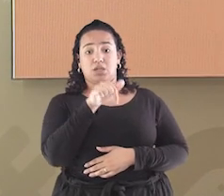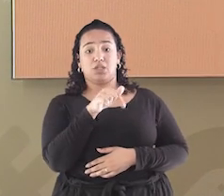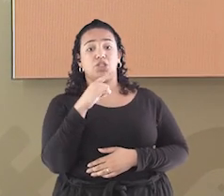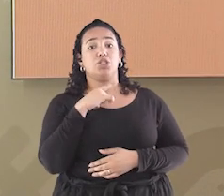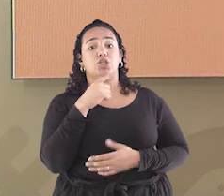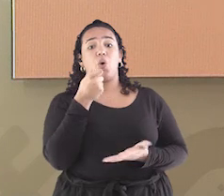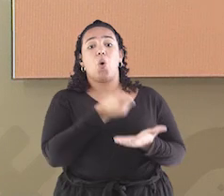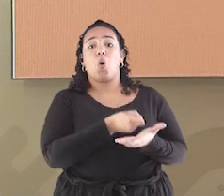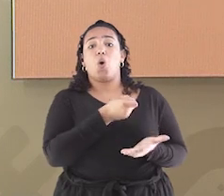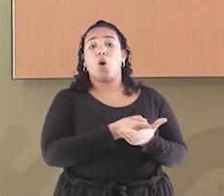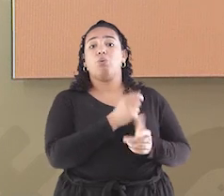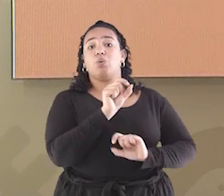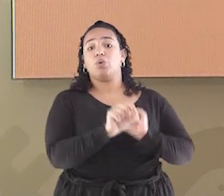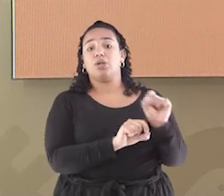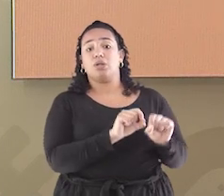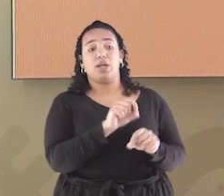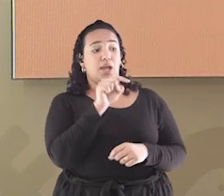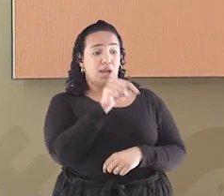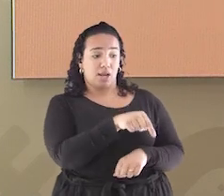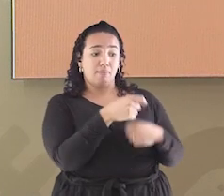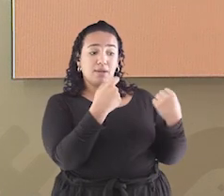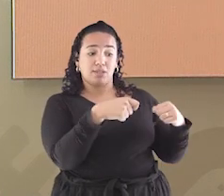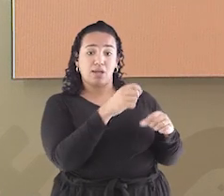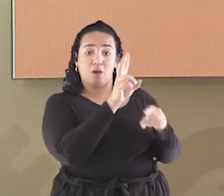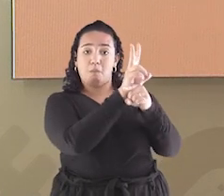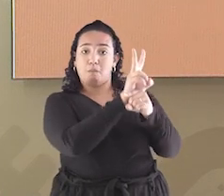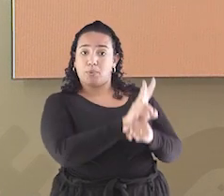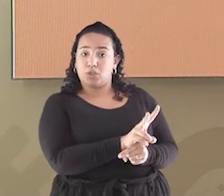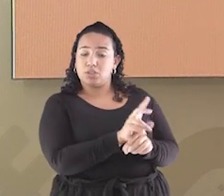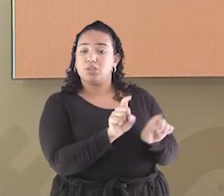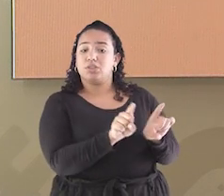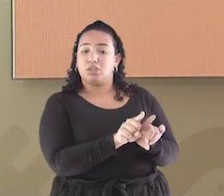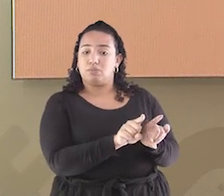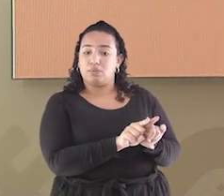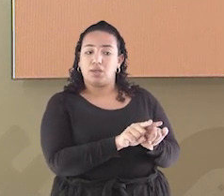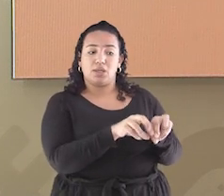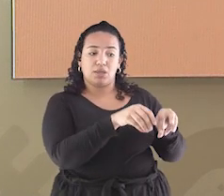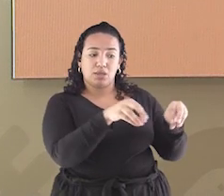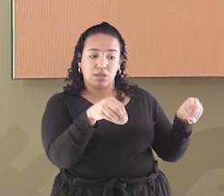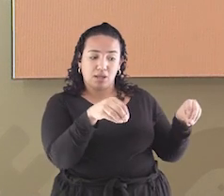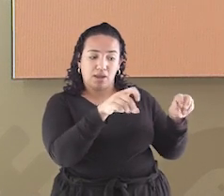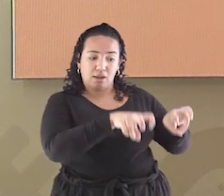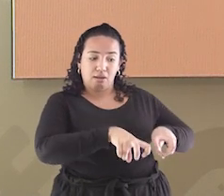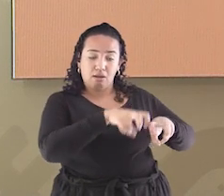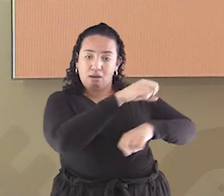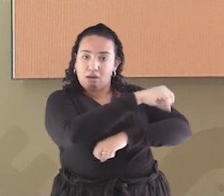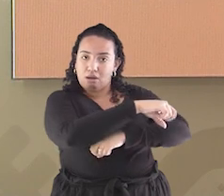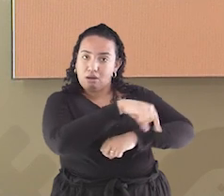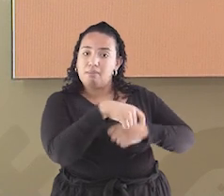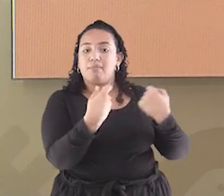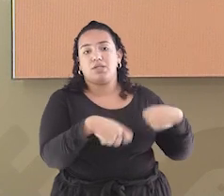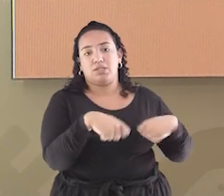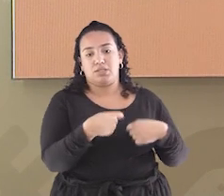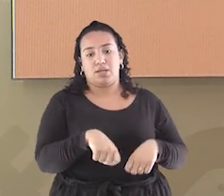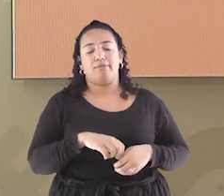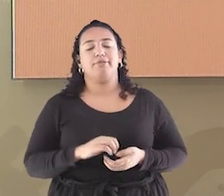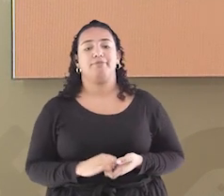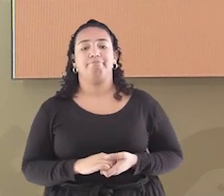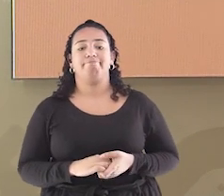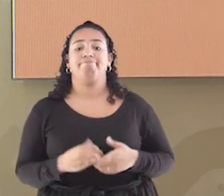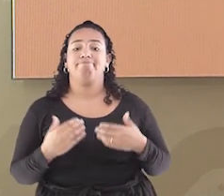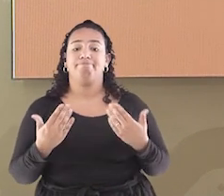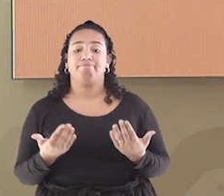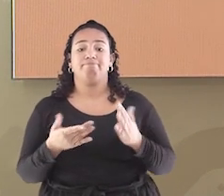por obrigação garantir a eles proteção militar e o oferecimento de terras para a agricultura. Antes de continuar,